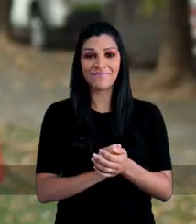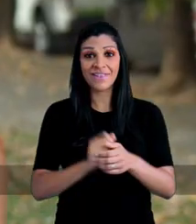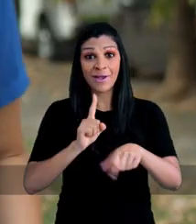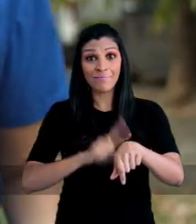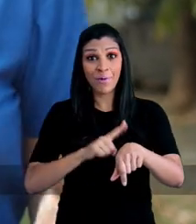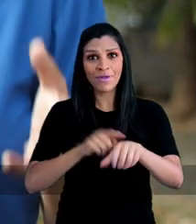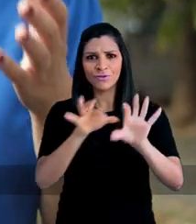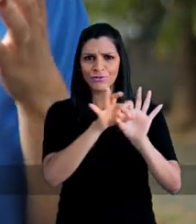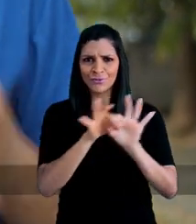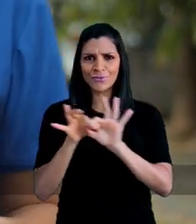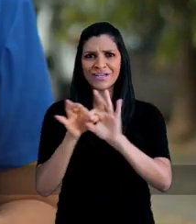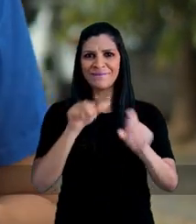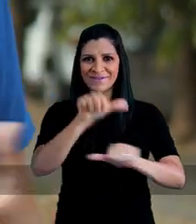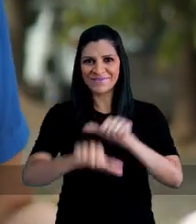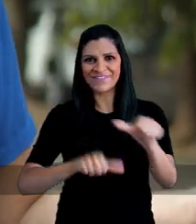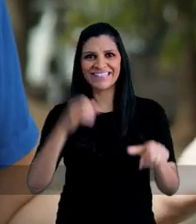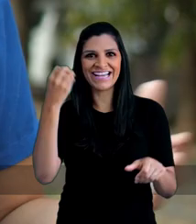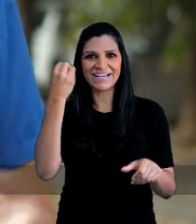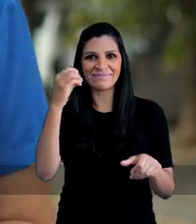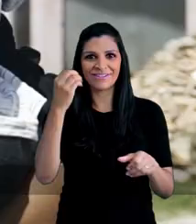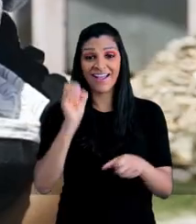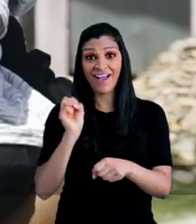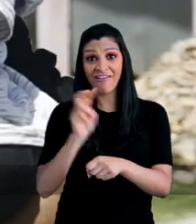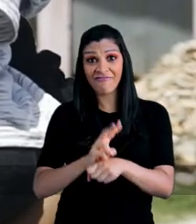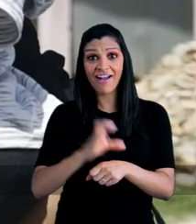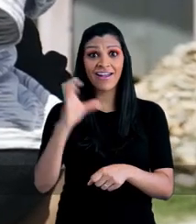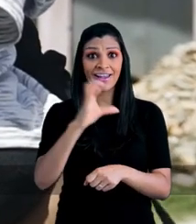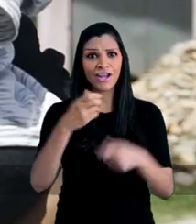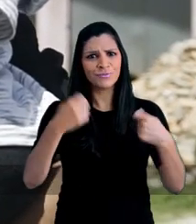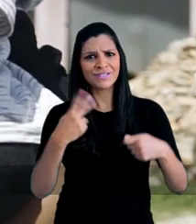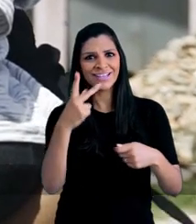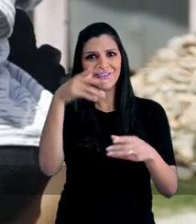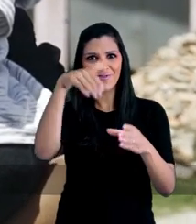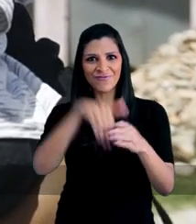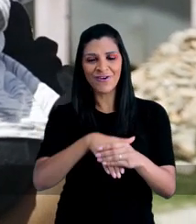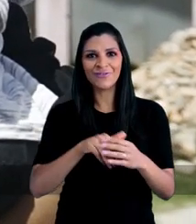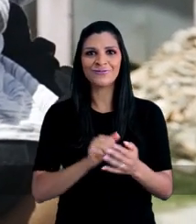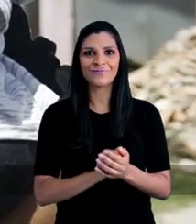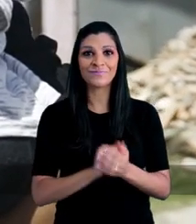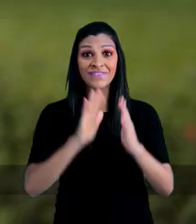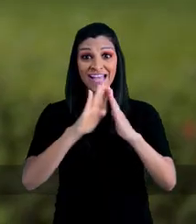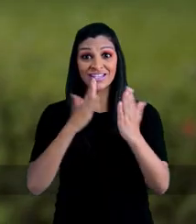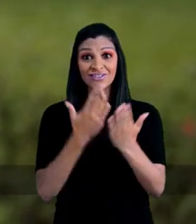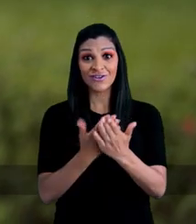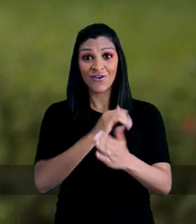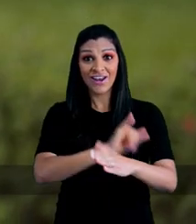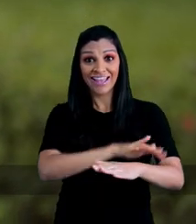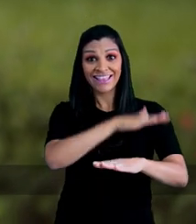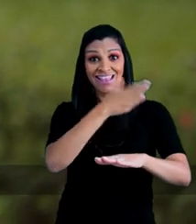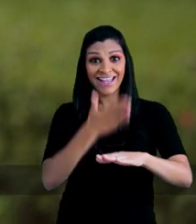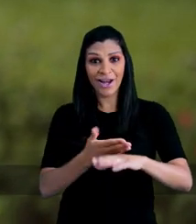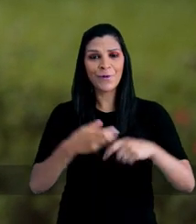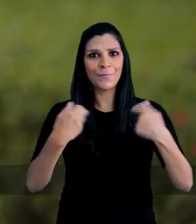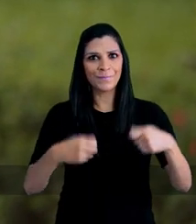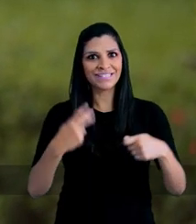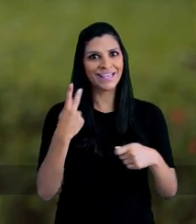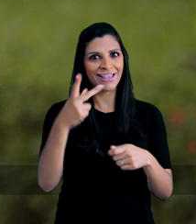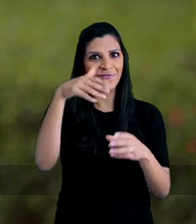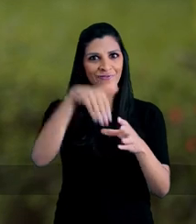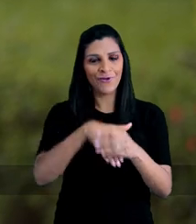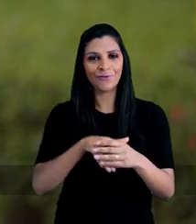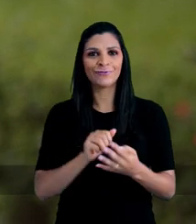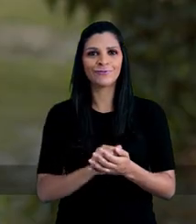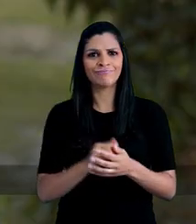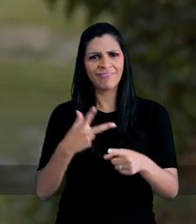conseguir. É hora da gente se unir para mudar Porto Alegre. A vaga na creche depende do teu voto. A escola em turno integral depende